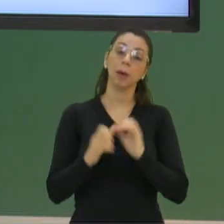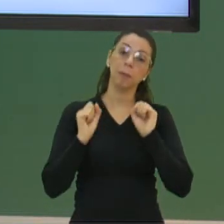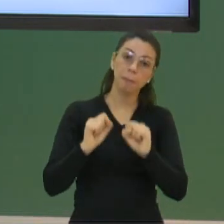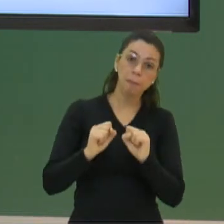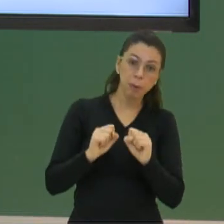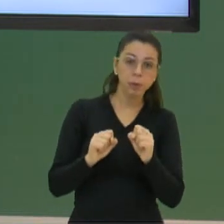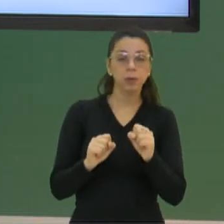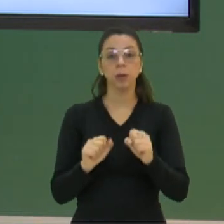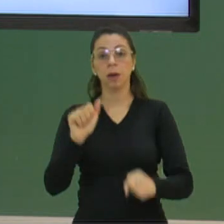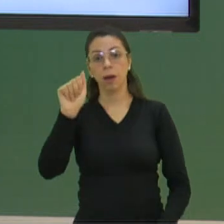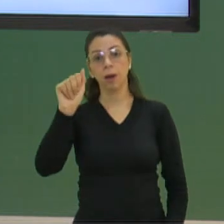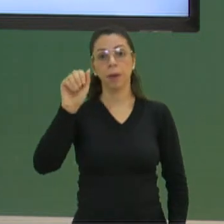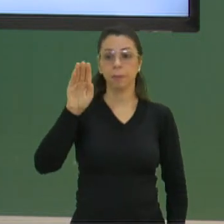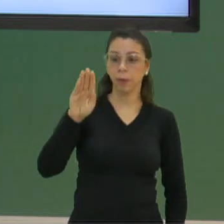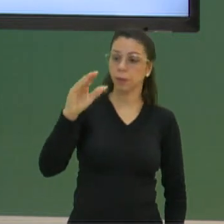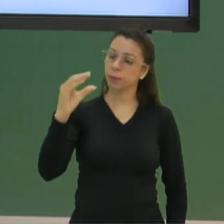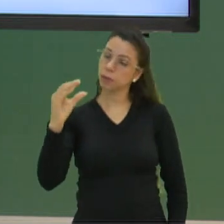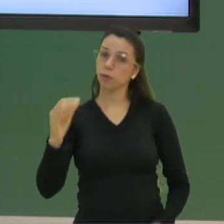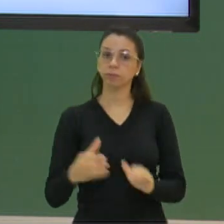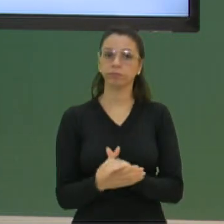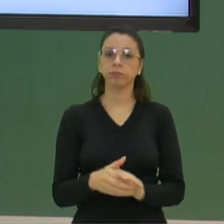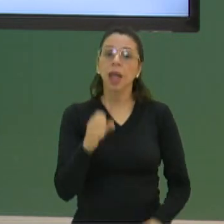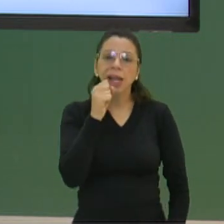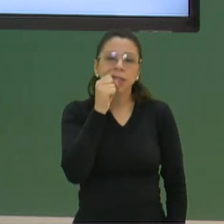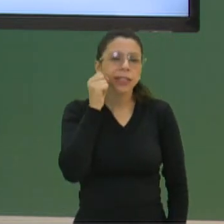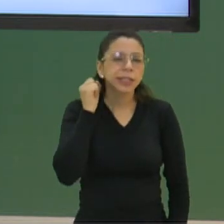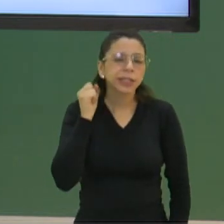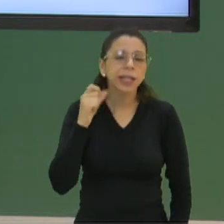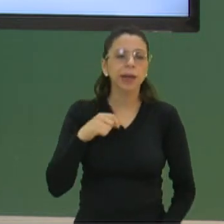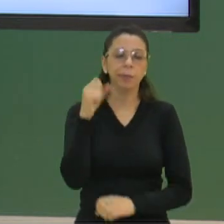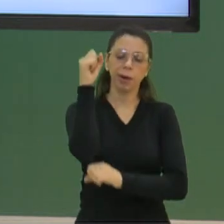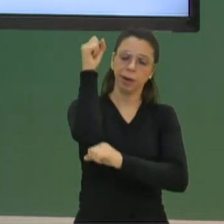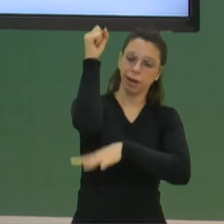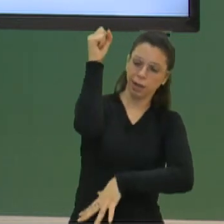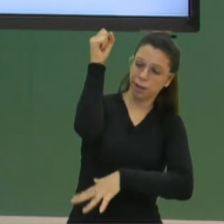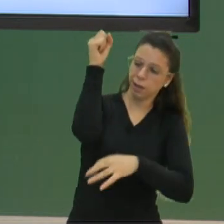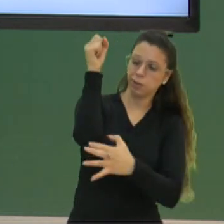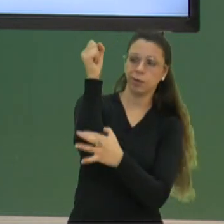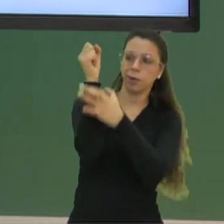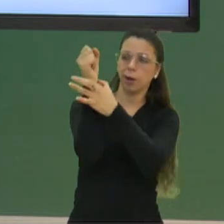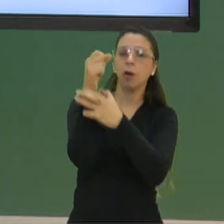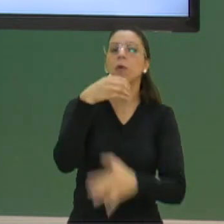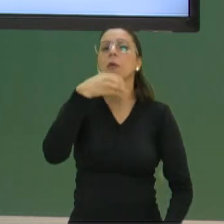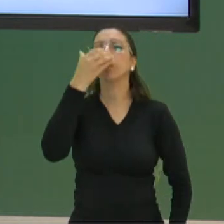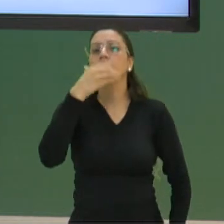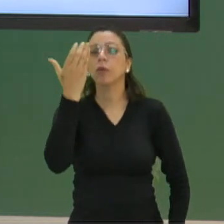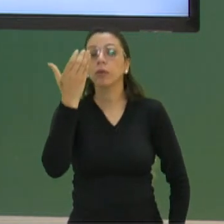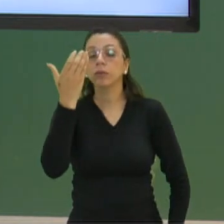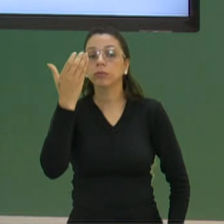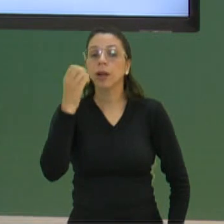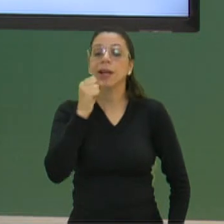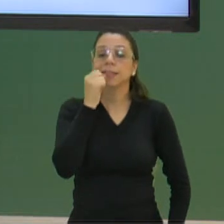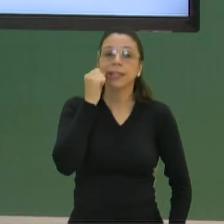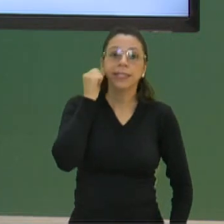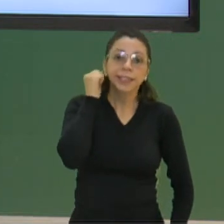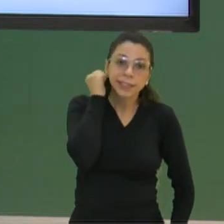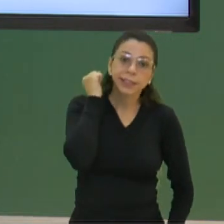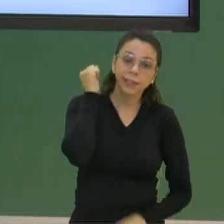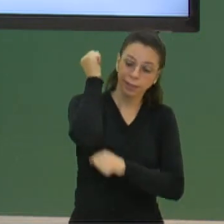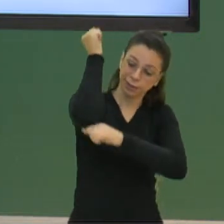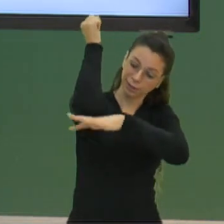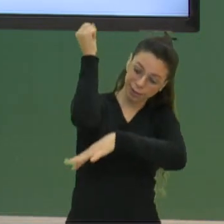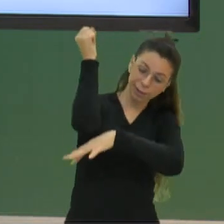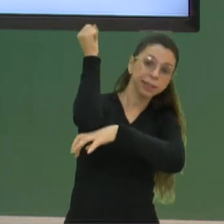ser A, B ou C. A cenoura, ela é uma raiz, um caule ou um fruto? A gente falou de cenoura quando falou de raiz